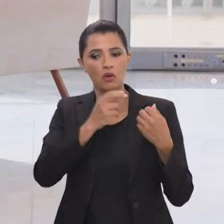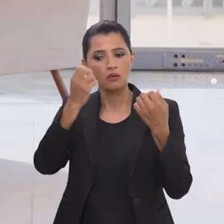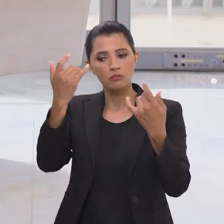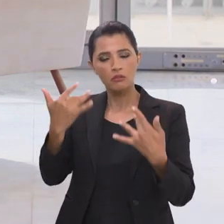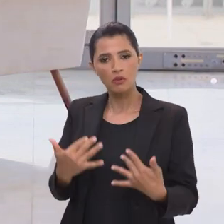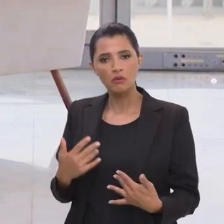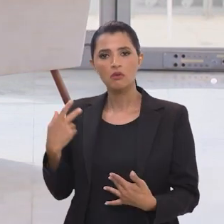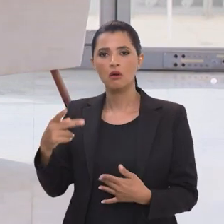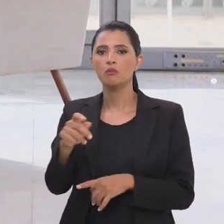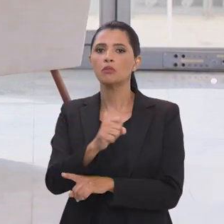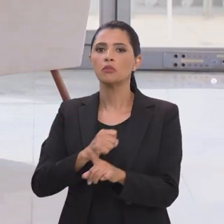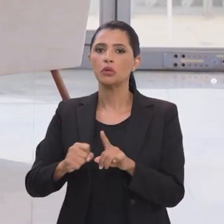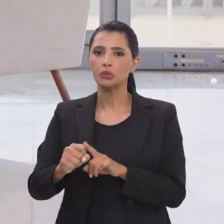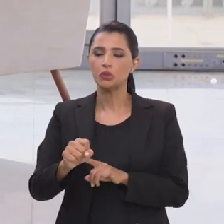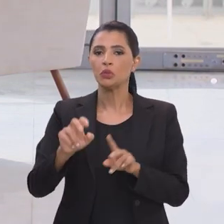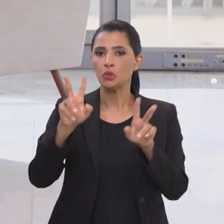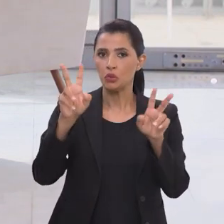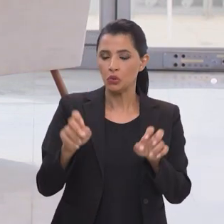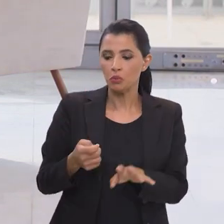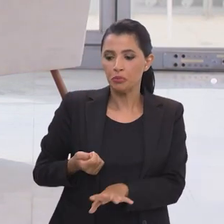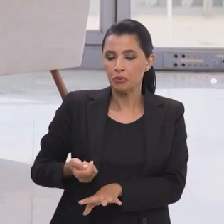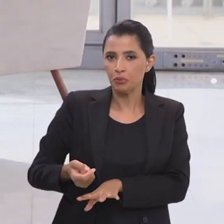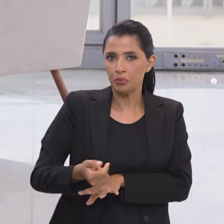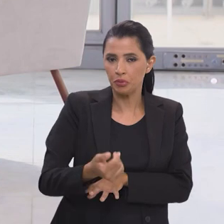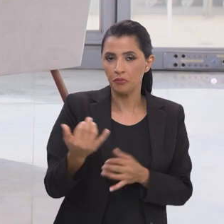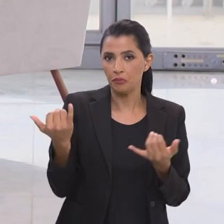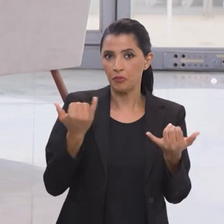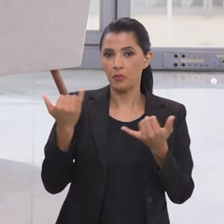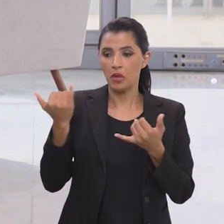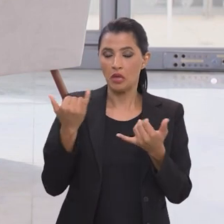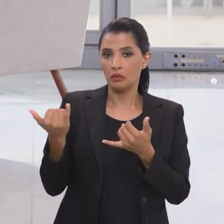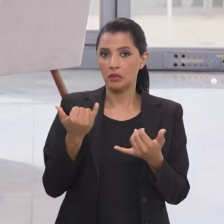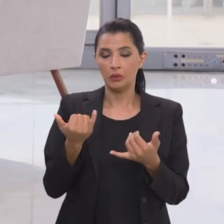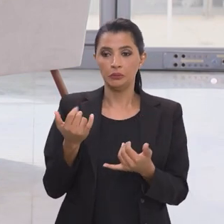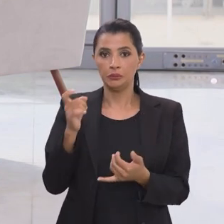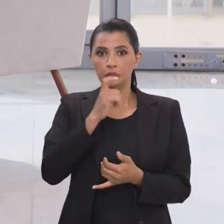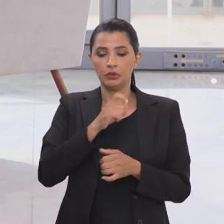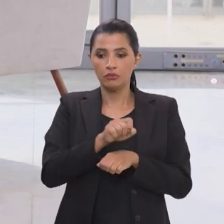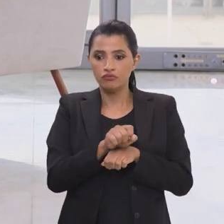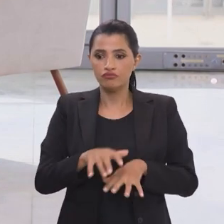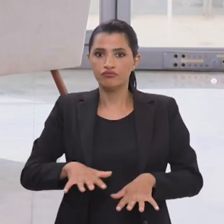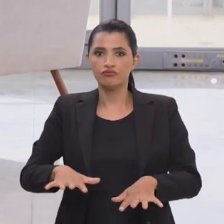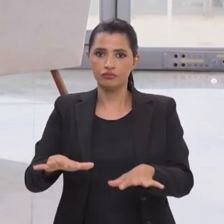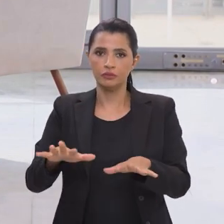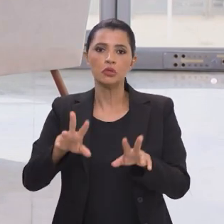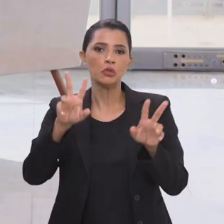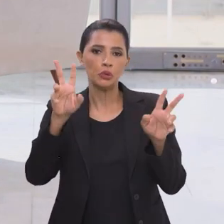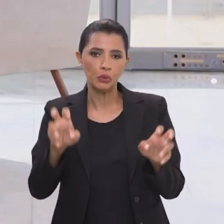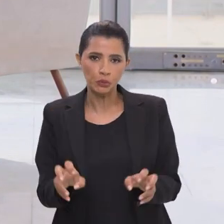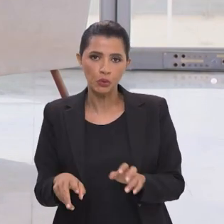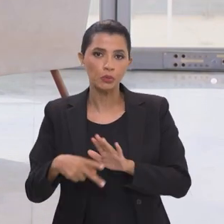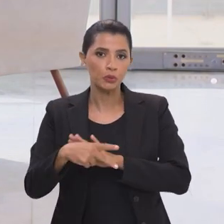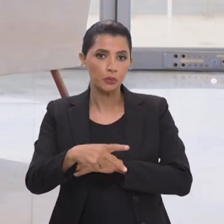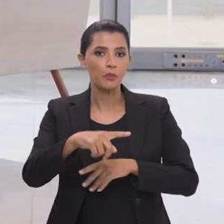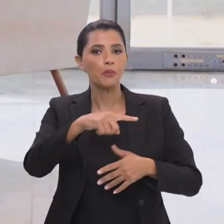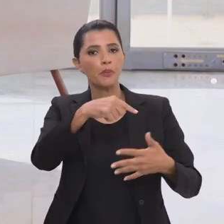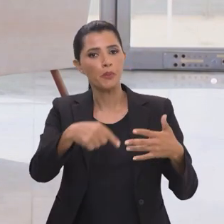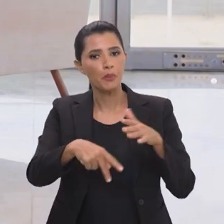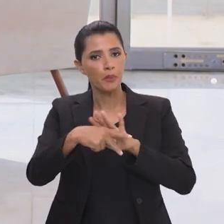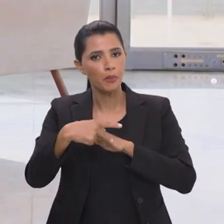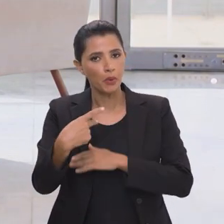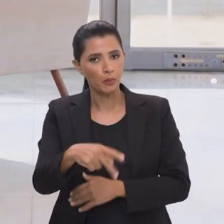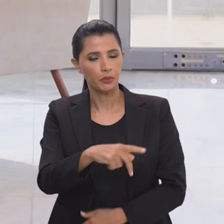é esclarecer a população sobre desinformação que são difundidas sobre ações,